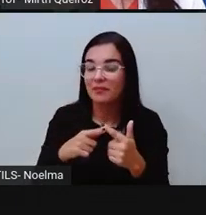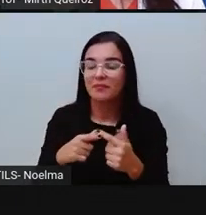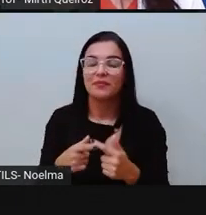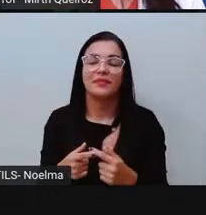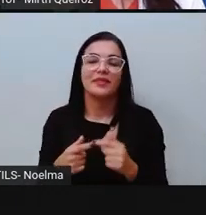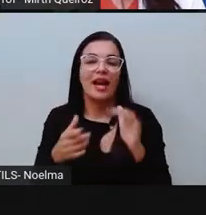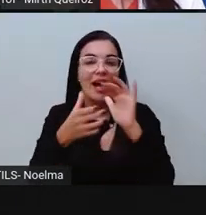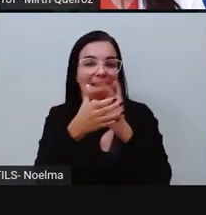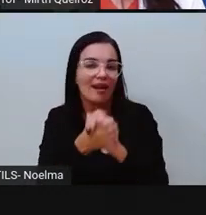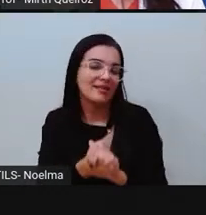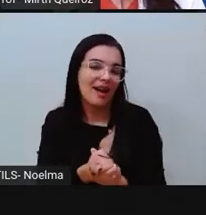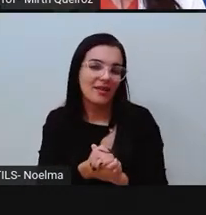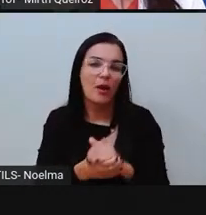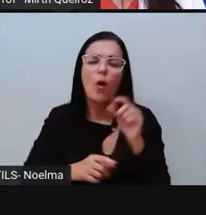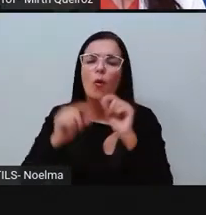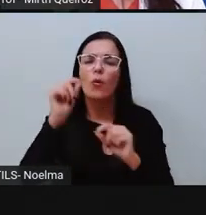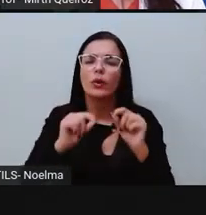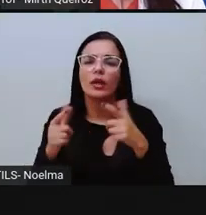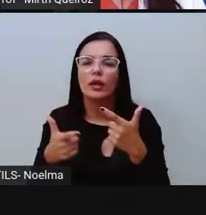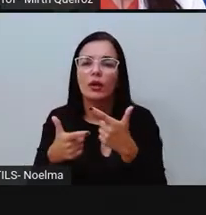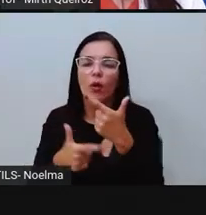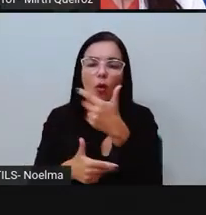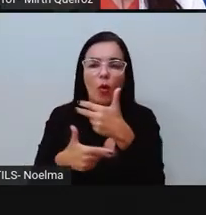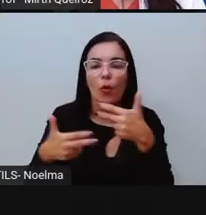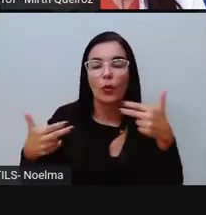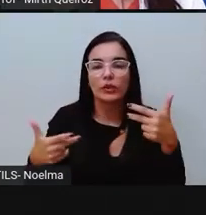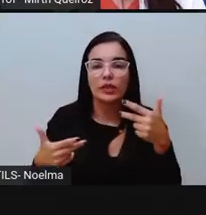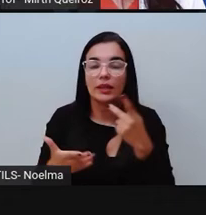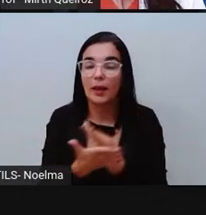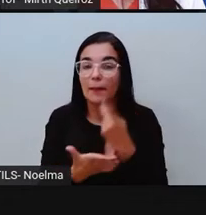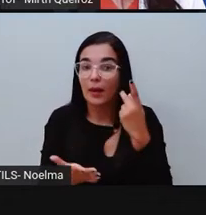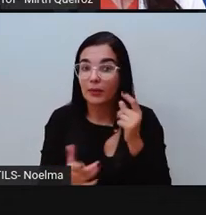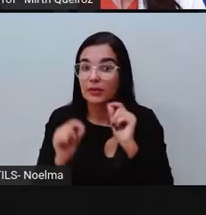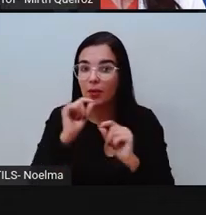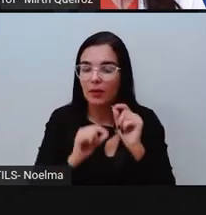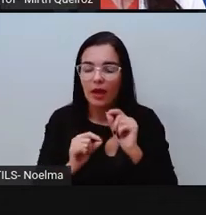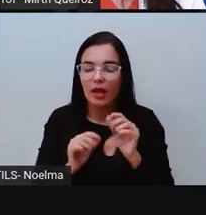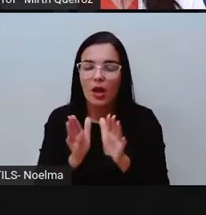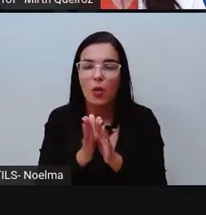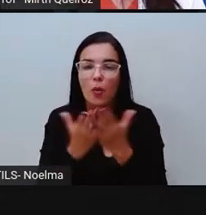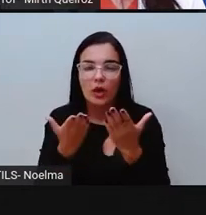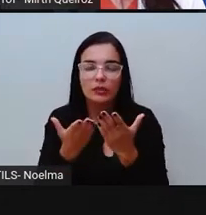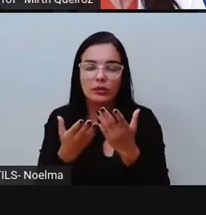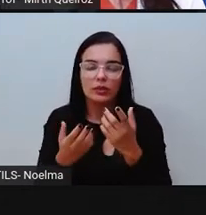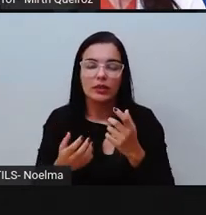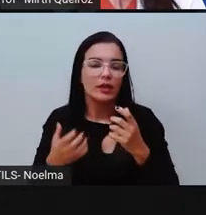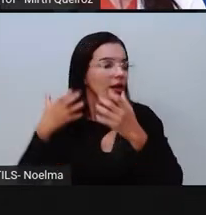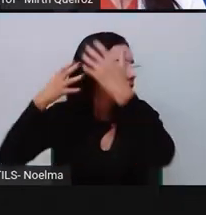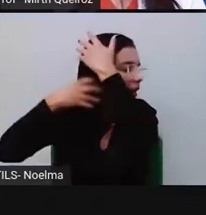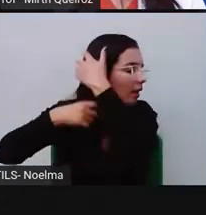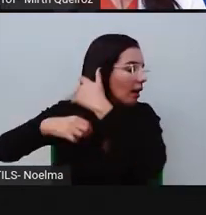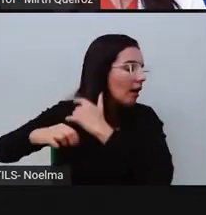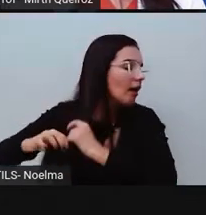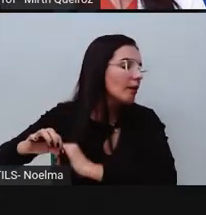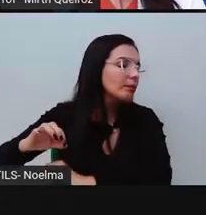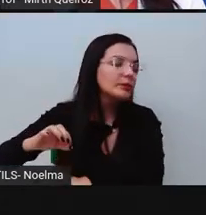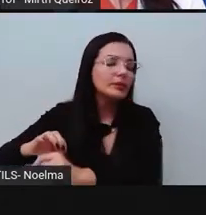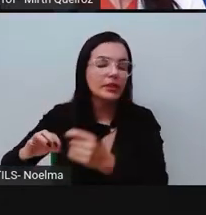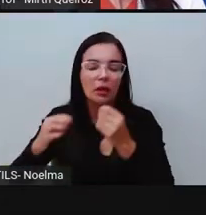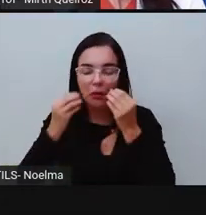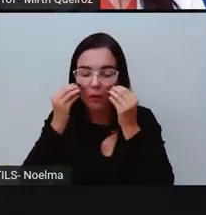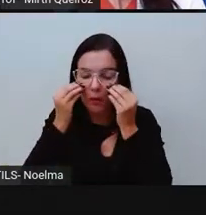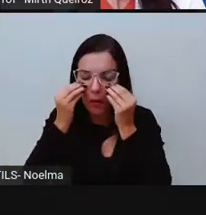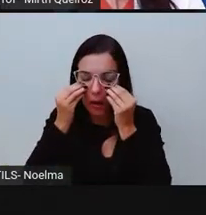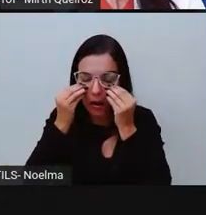fantasioso que aconteceu aí foi quando Rapunzel, ela chorou, deixou cair as lágrimas nos olhos do